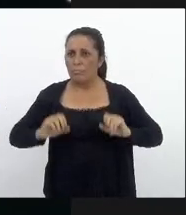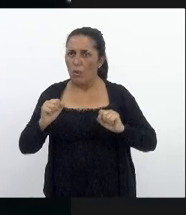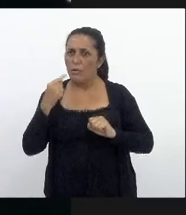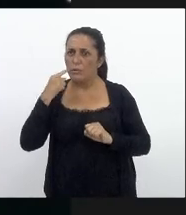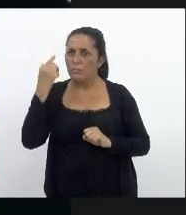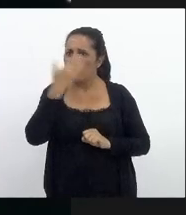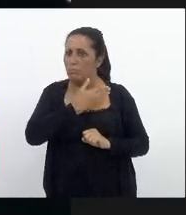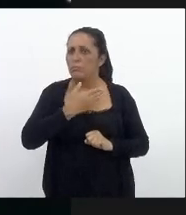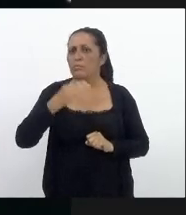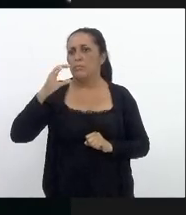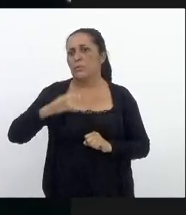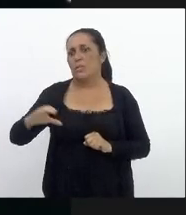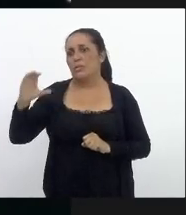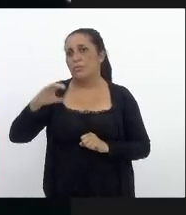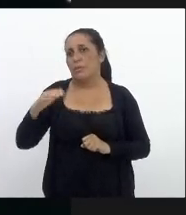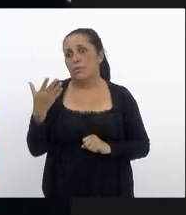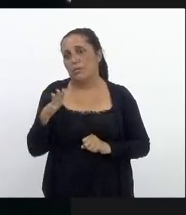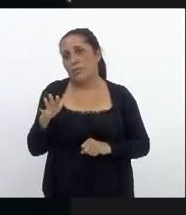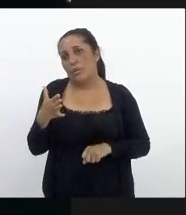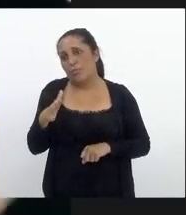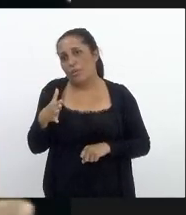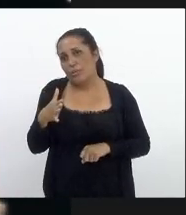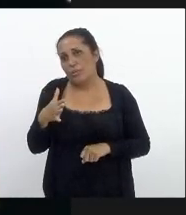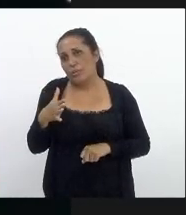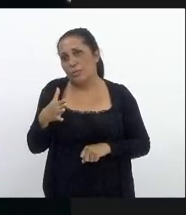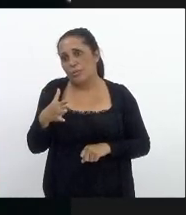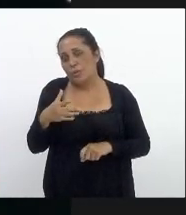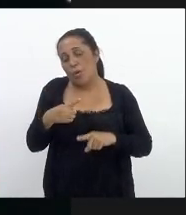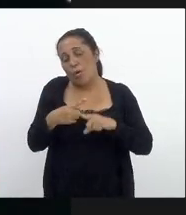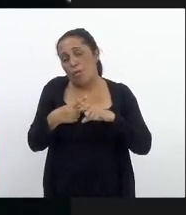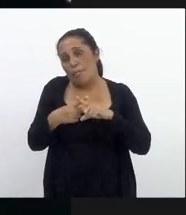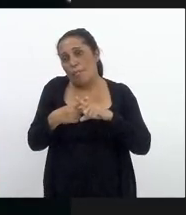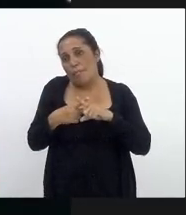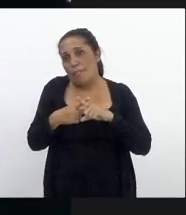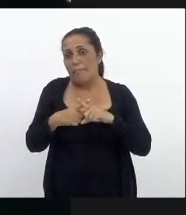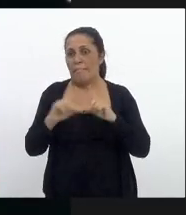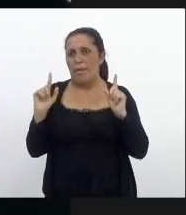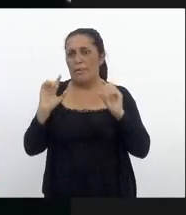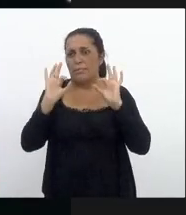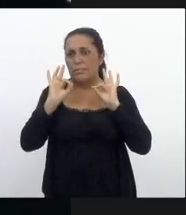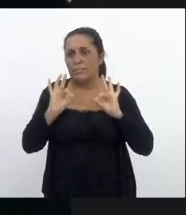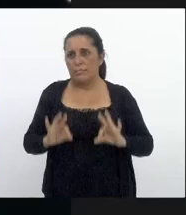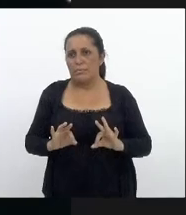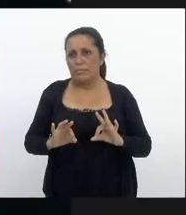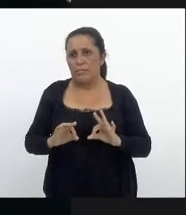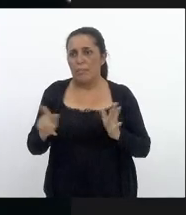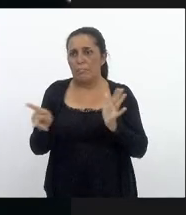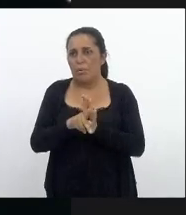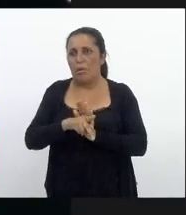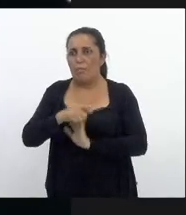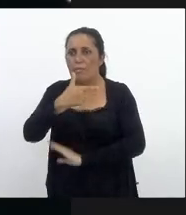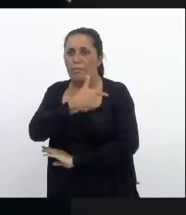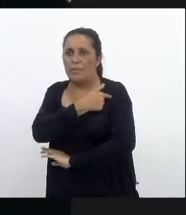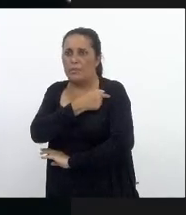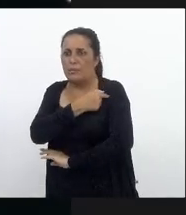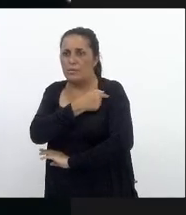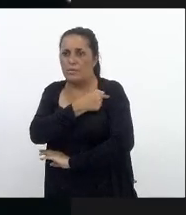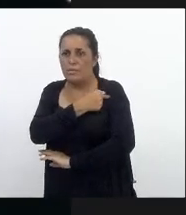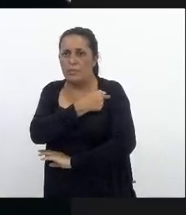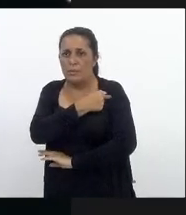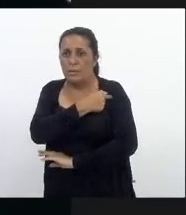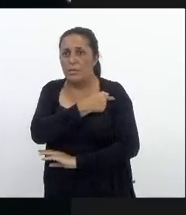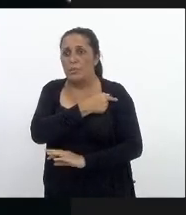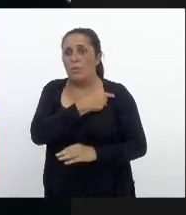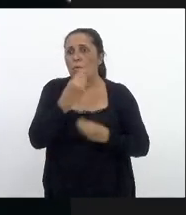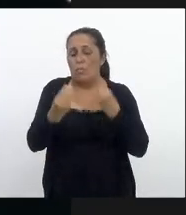científica talvez até mais contundente do que a própria vacina da condição